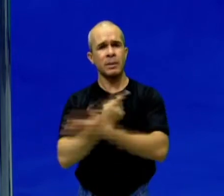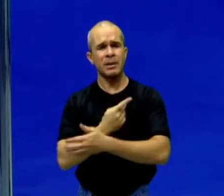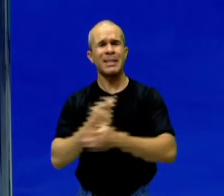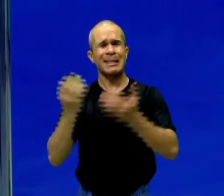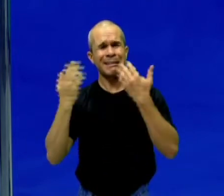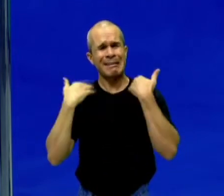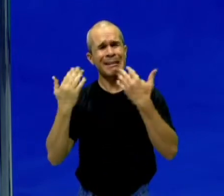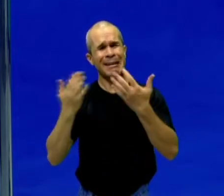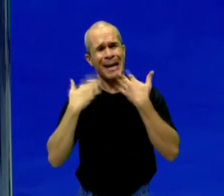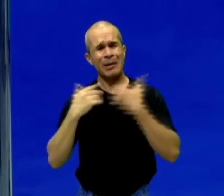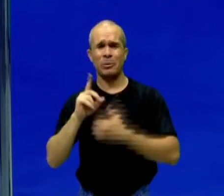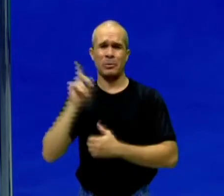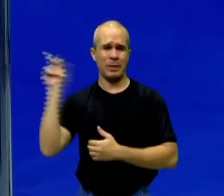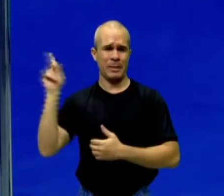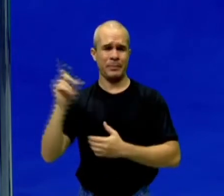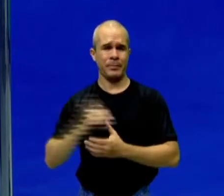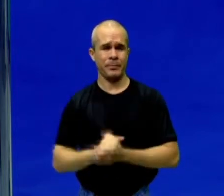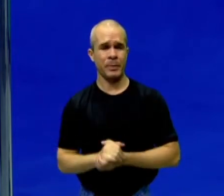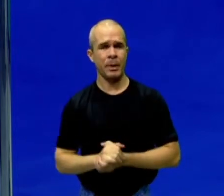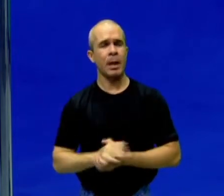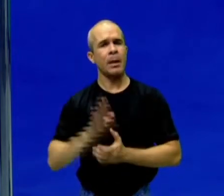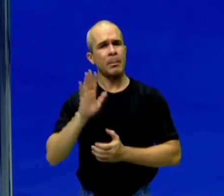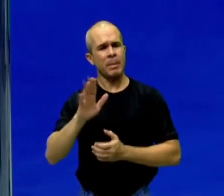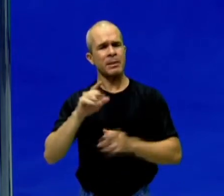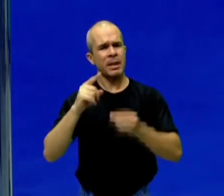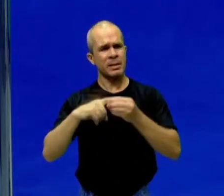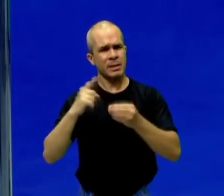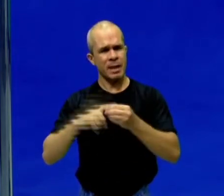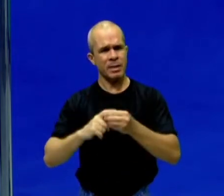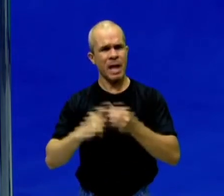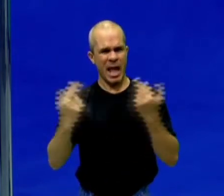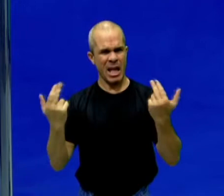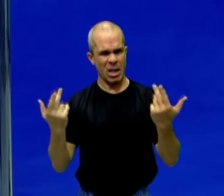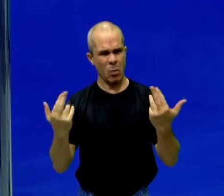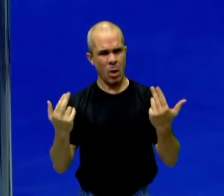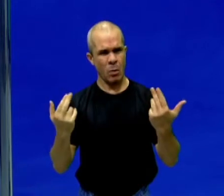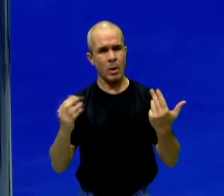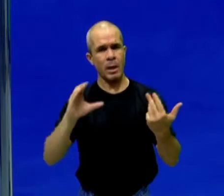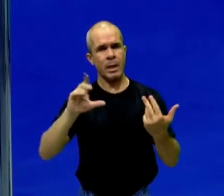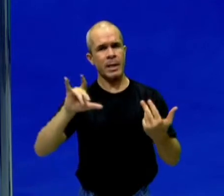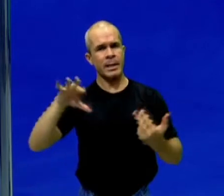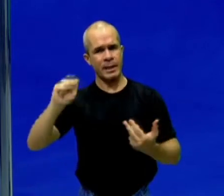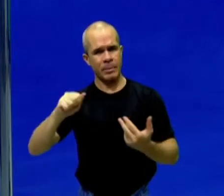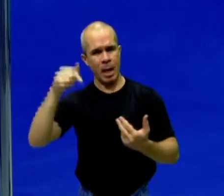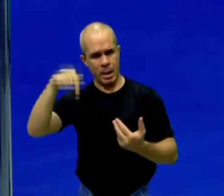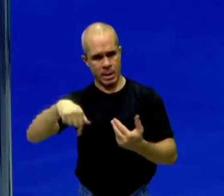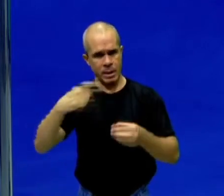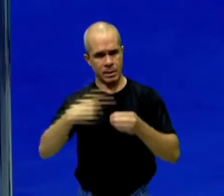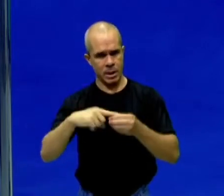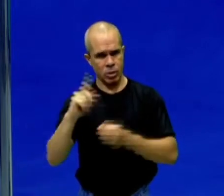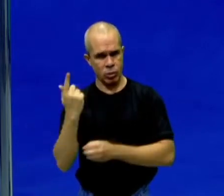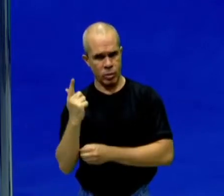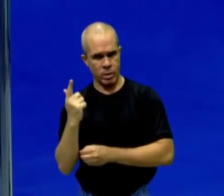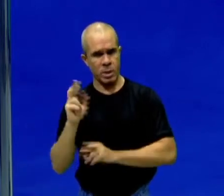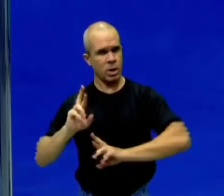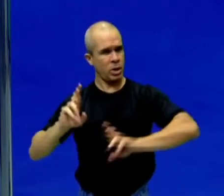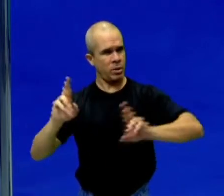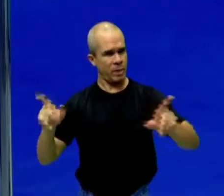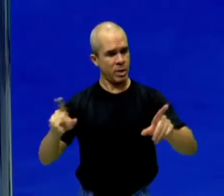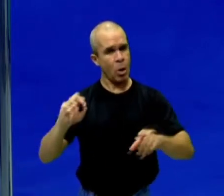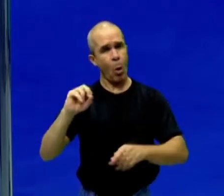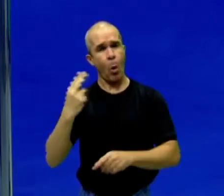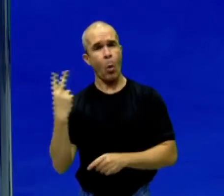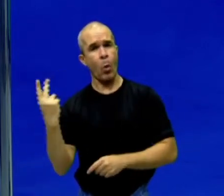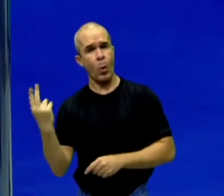quente, árduo. Será que o clima de Porongatu é o mesmo clima da cidade de Goiânia? Se difere a questão